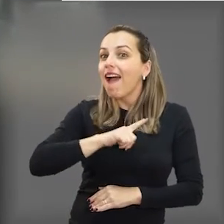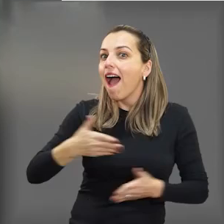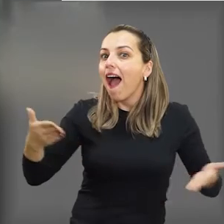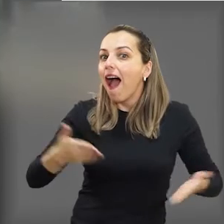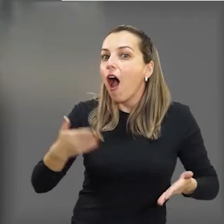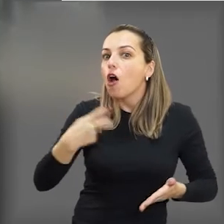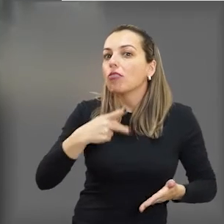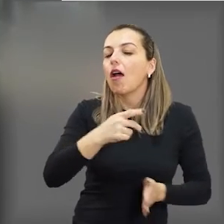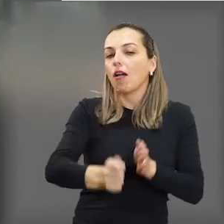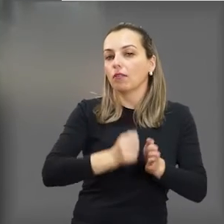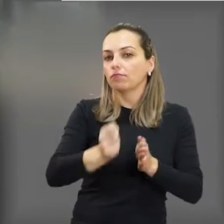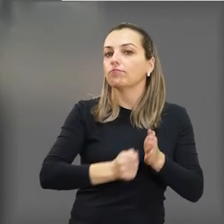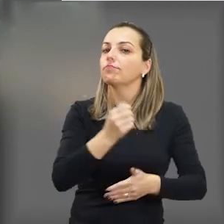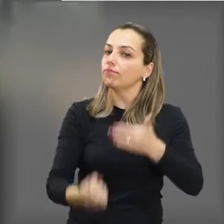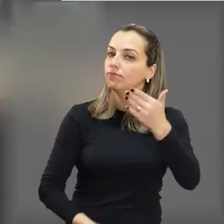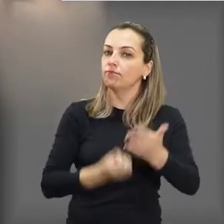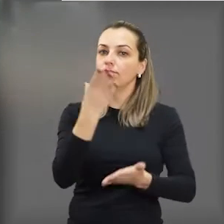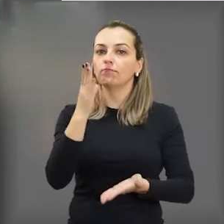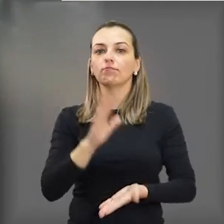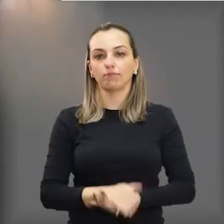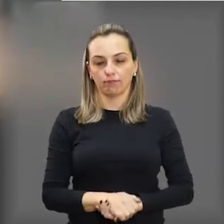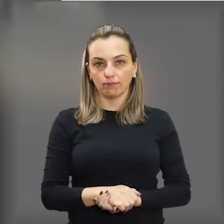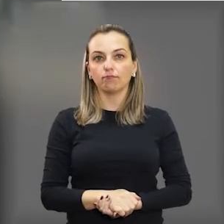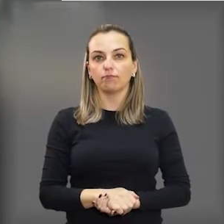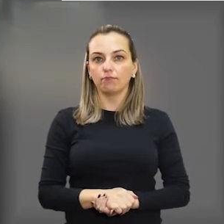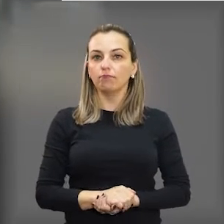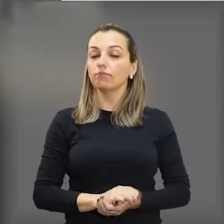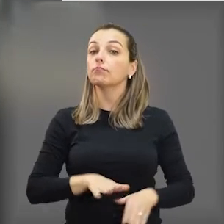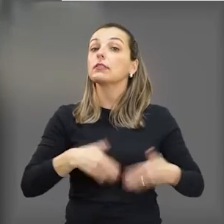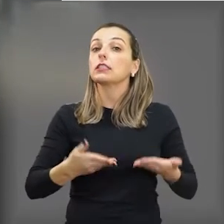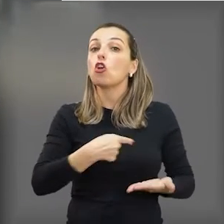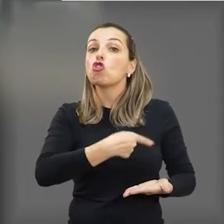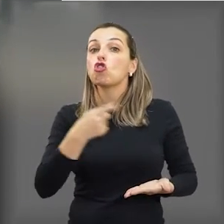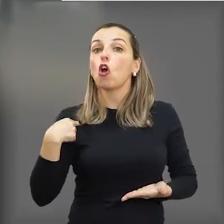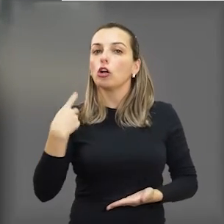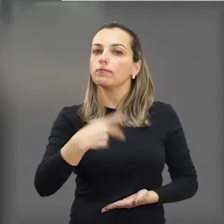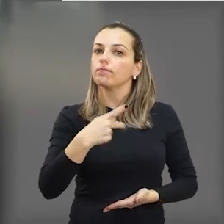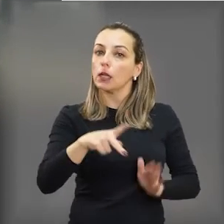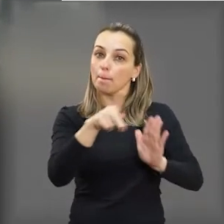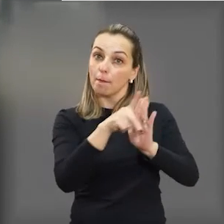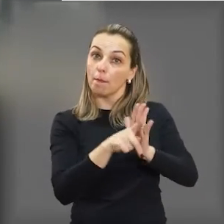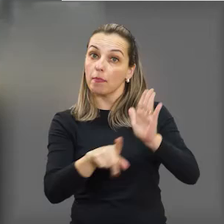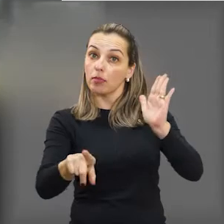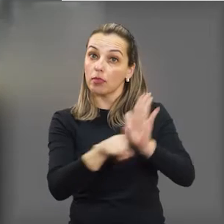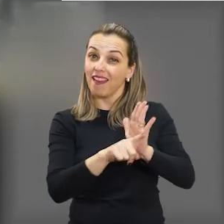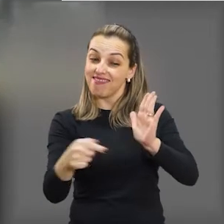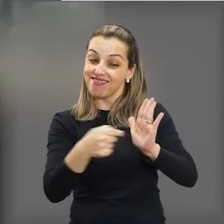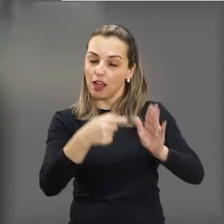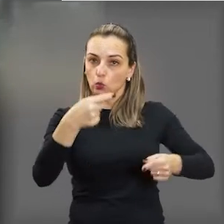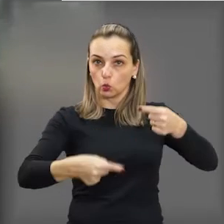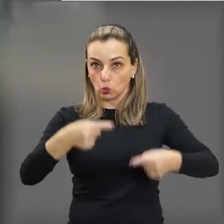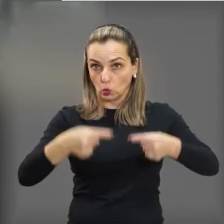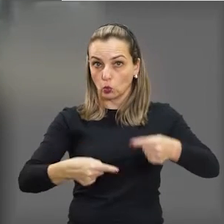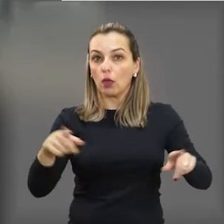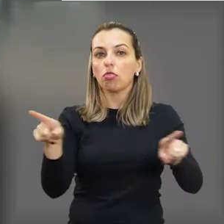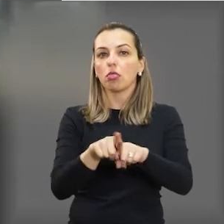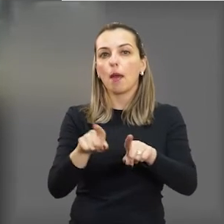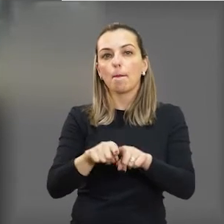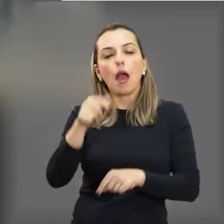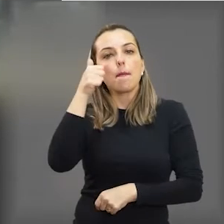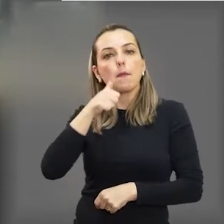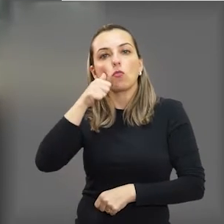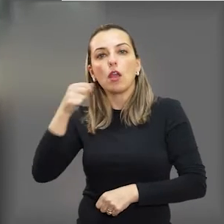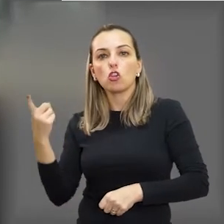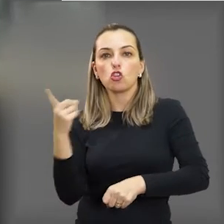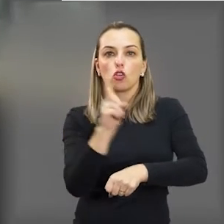no complexo nacional, em várias cidades, e agora na nossa cidade. Então, agradeço da Câmara poder a gente debater esse projeto,